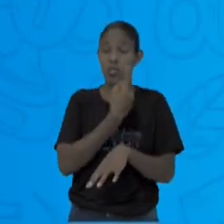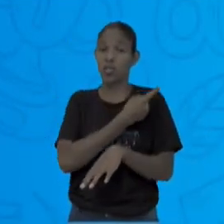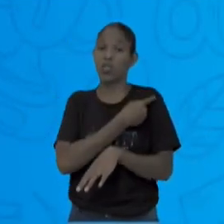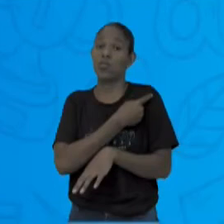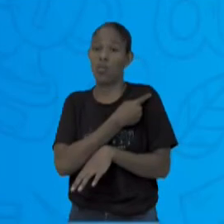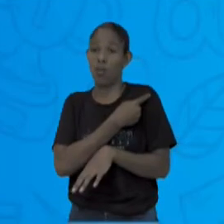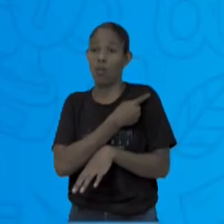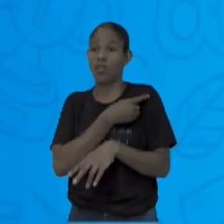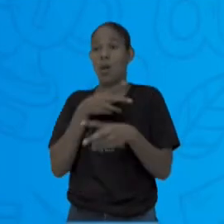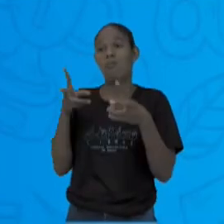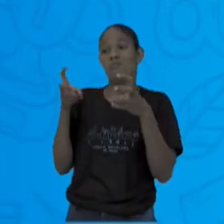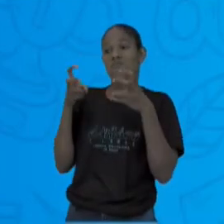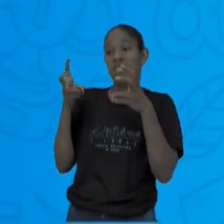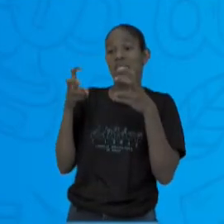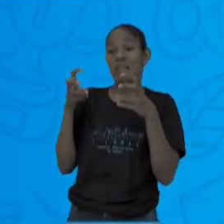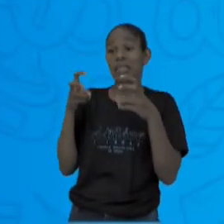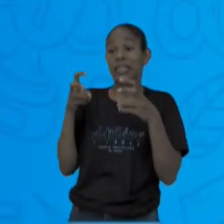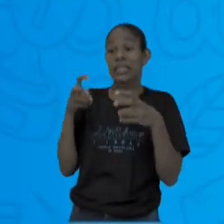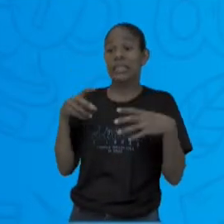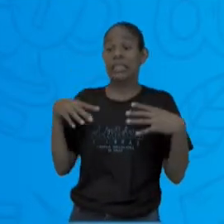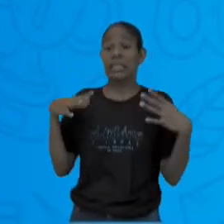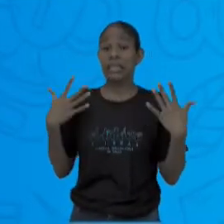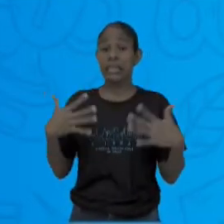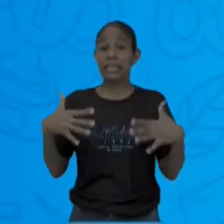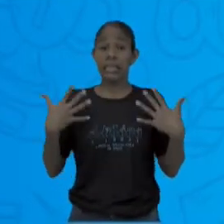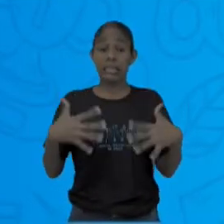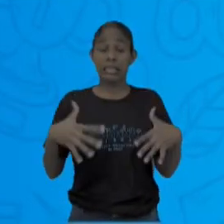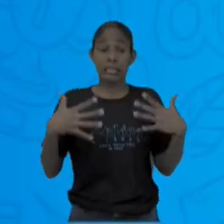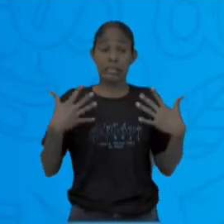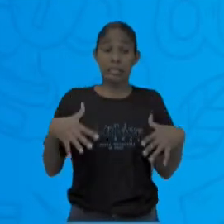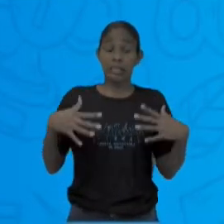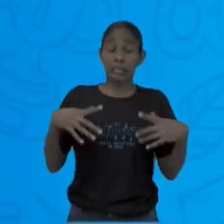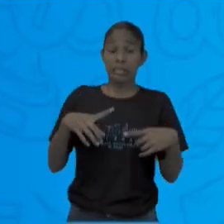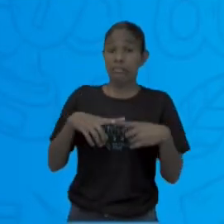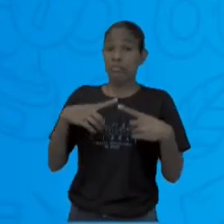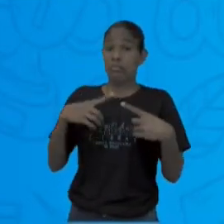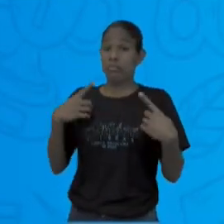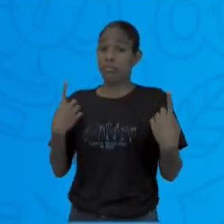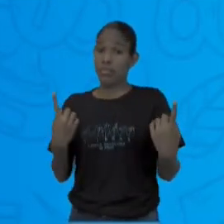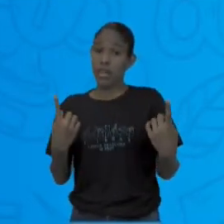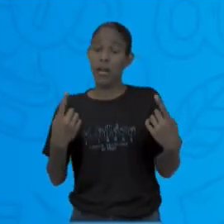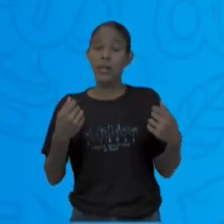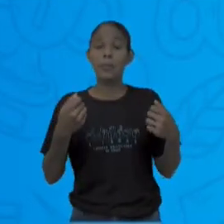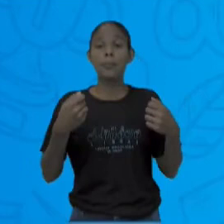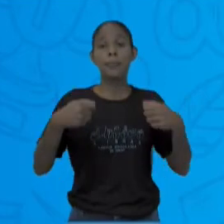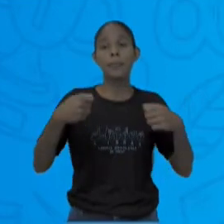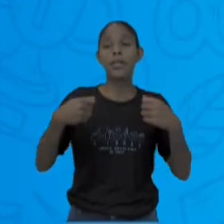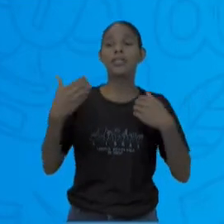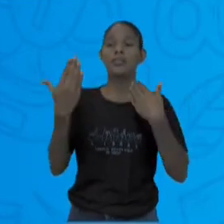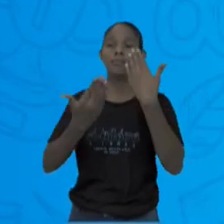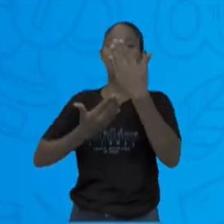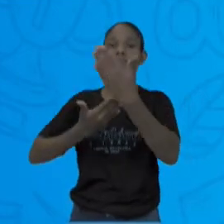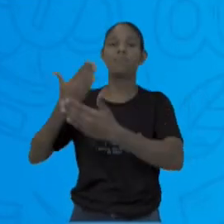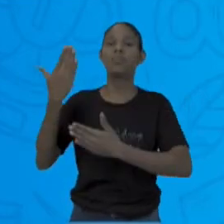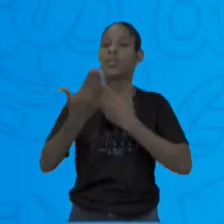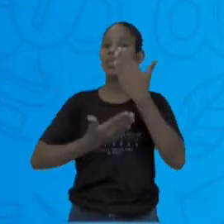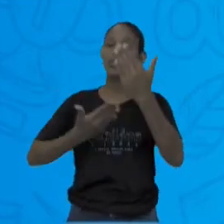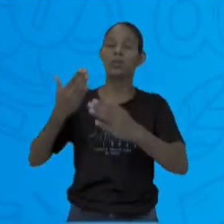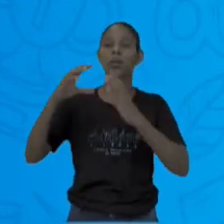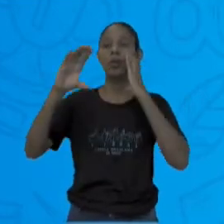gostaria de fazer, não gostaria de presenciar. Mas nós temos que participar também dessa comunicação.